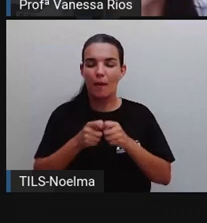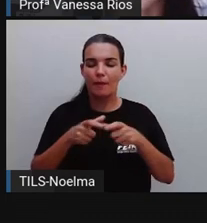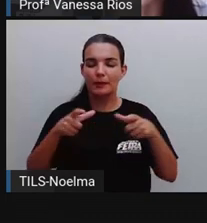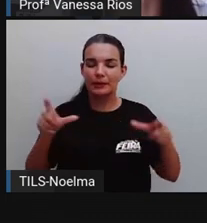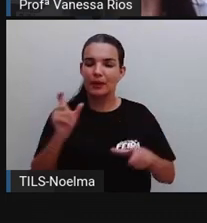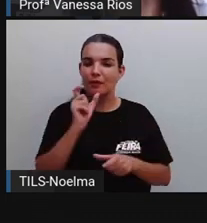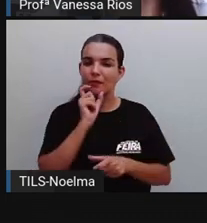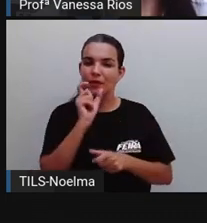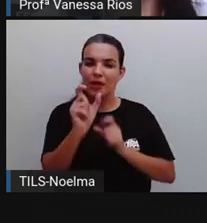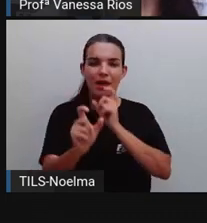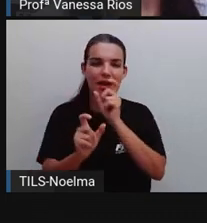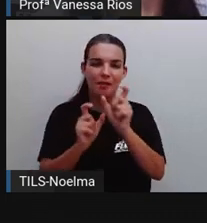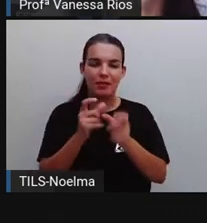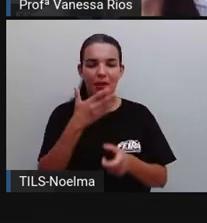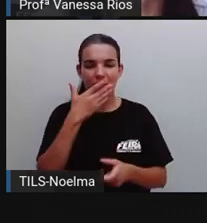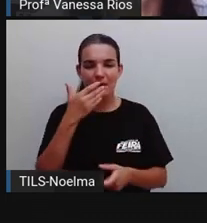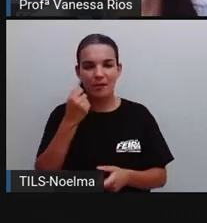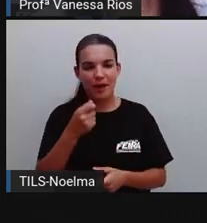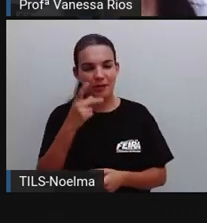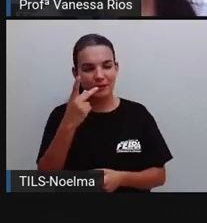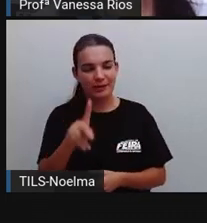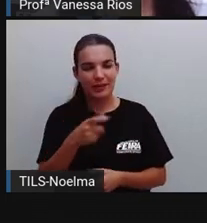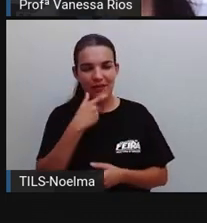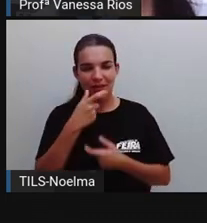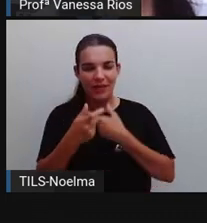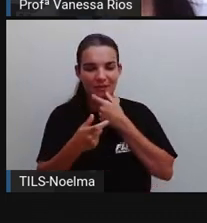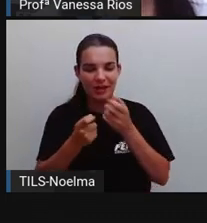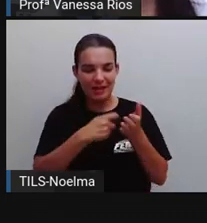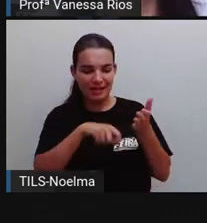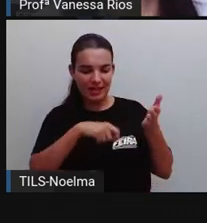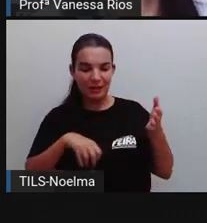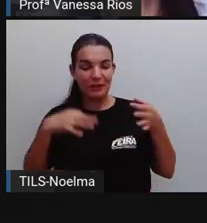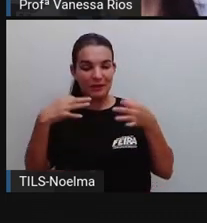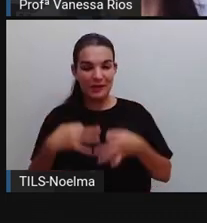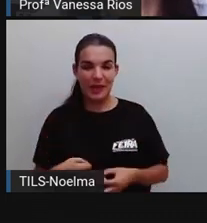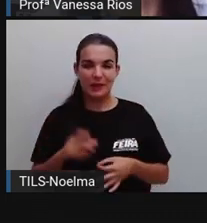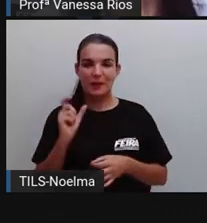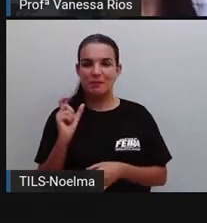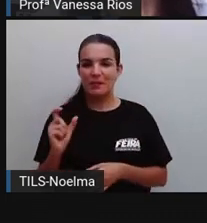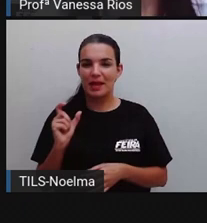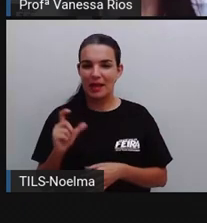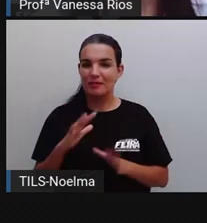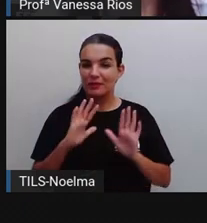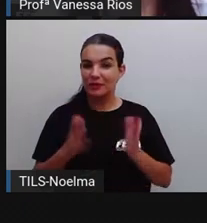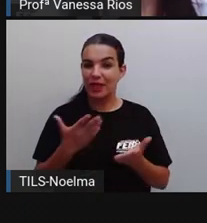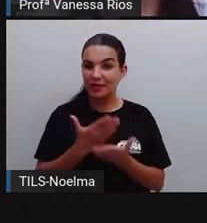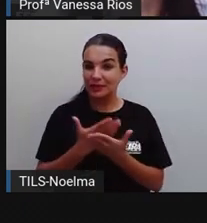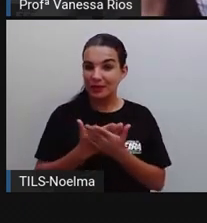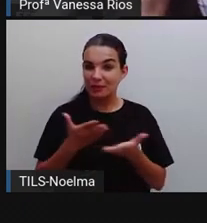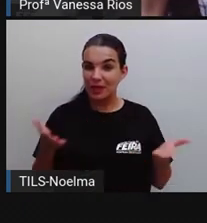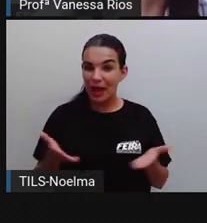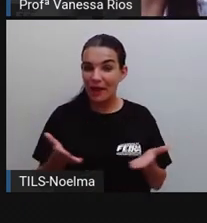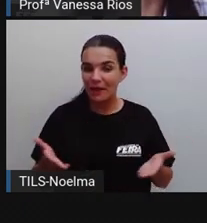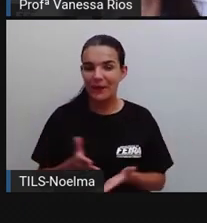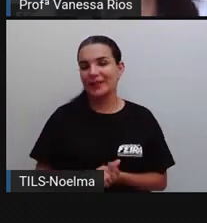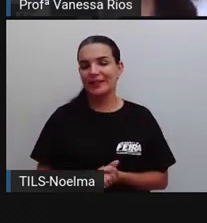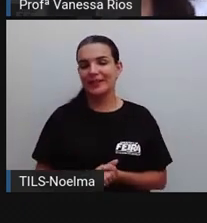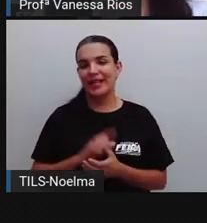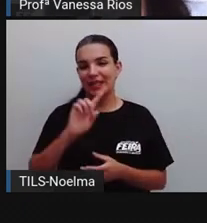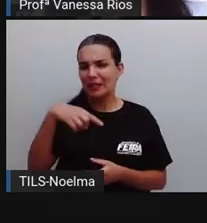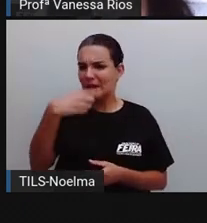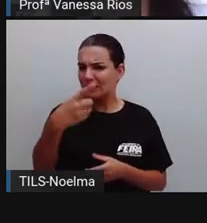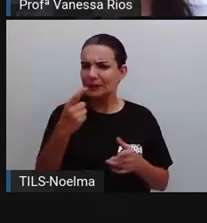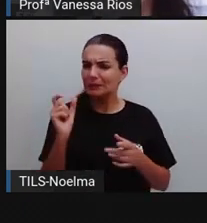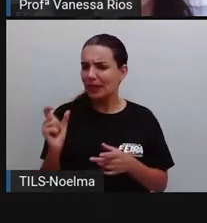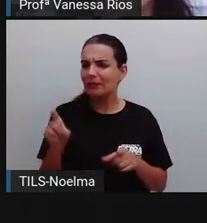vocabulário. Melhorar o seu vocabulário escrevendo corretamente aí as palavras que nós trabalhamos nesta aula e outras